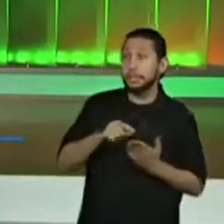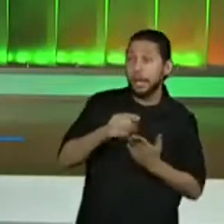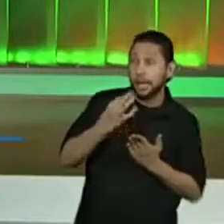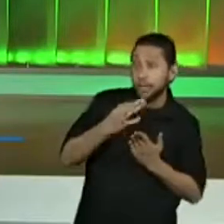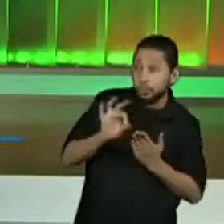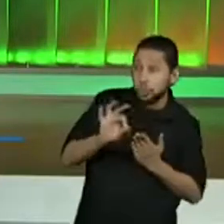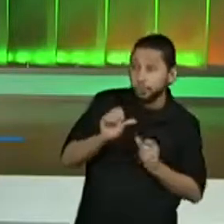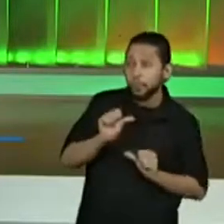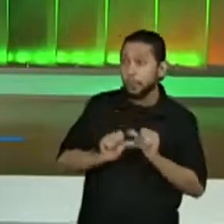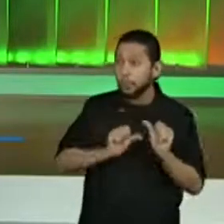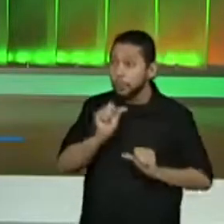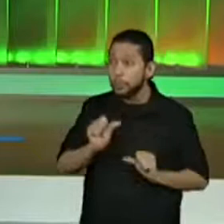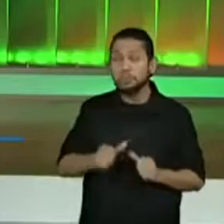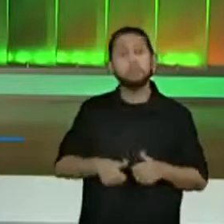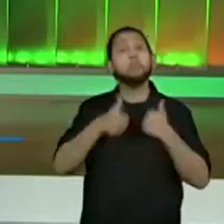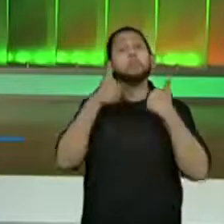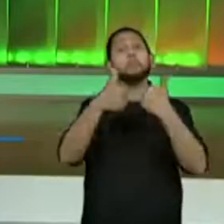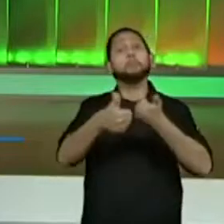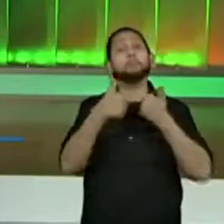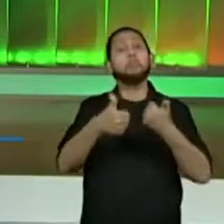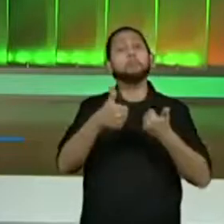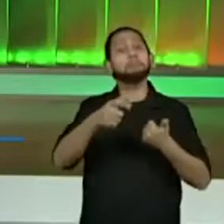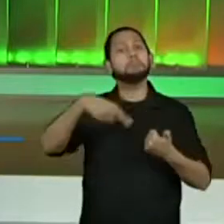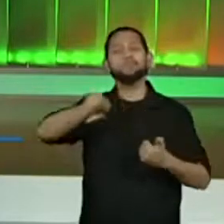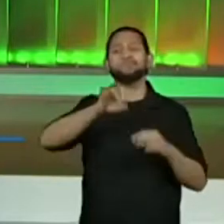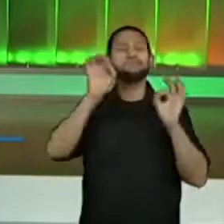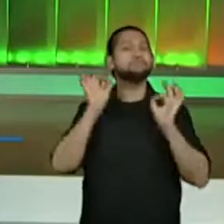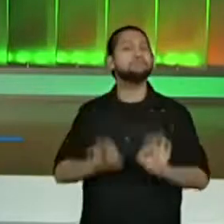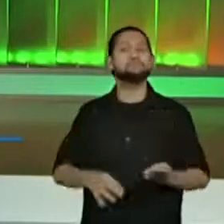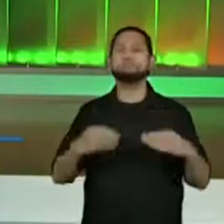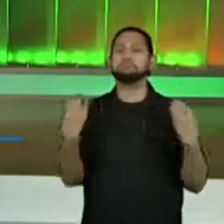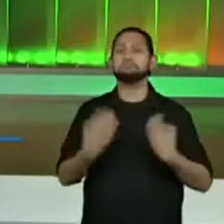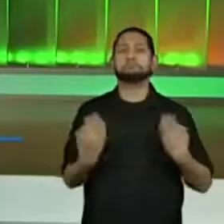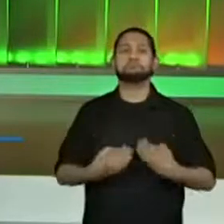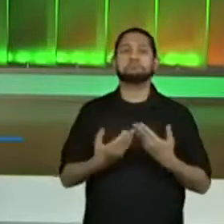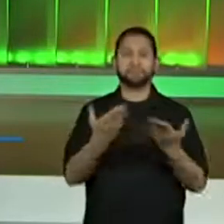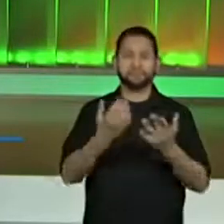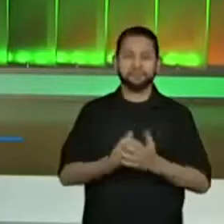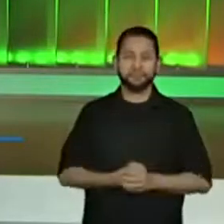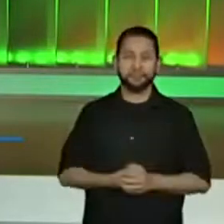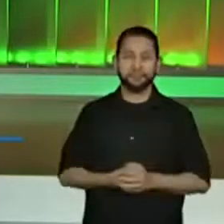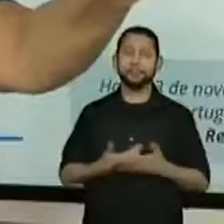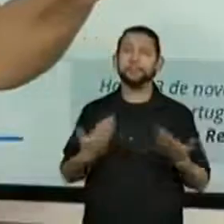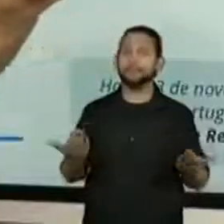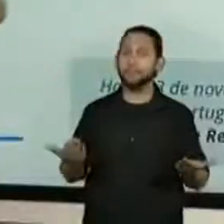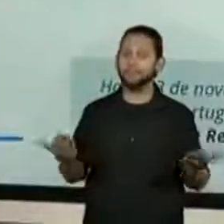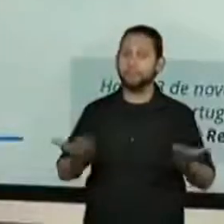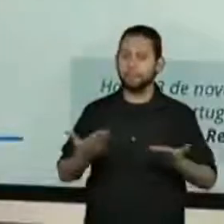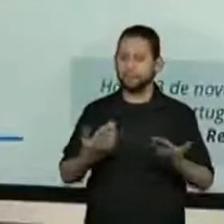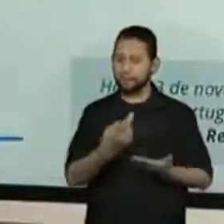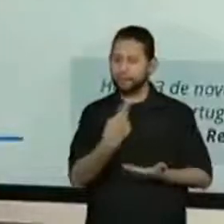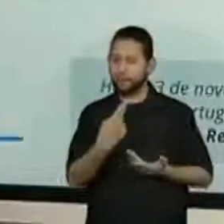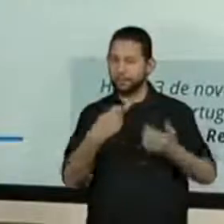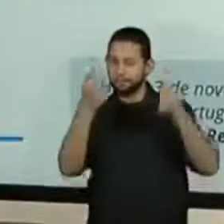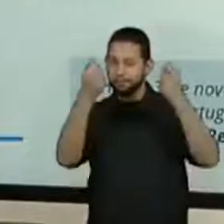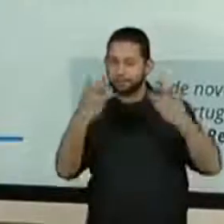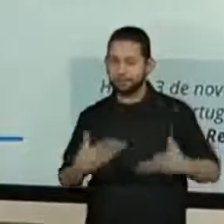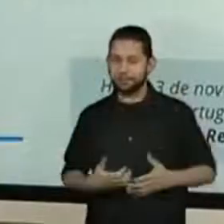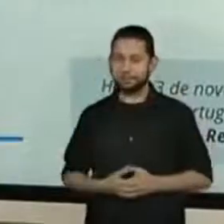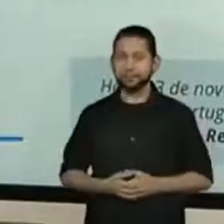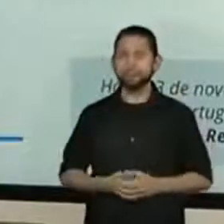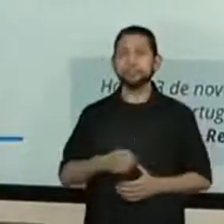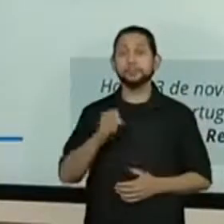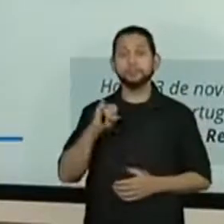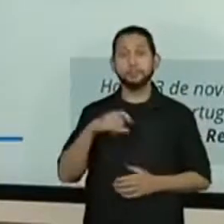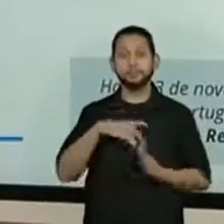erros. Nossa, gente, isso mesmo. Perfeito. Ou seja, então vou explicar aqui para vocês. Quando